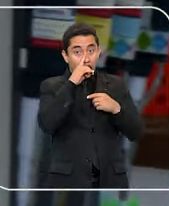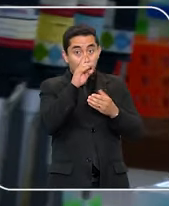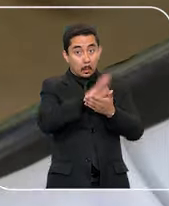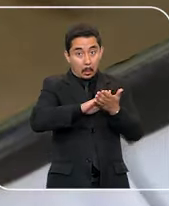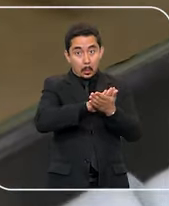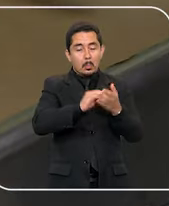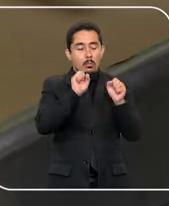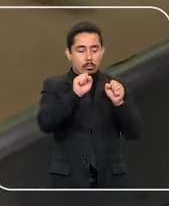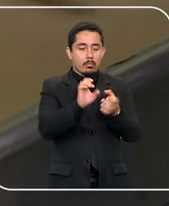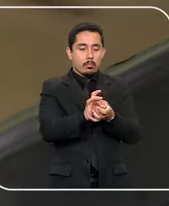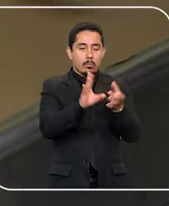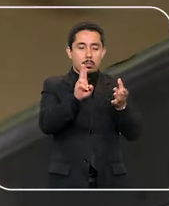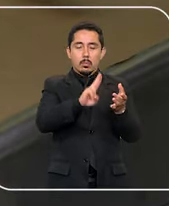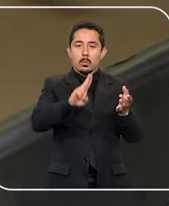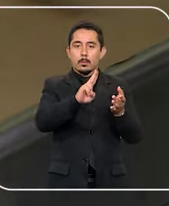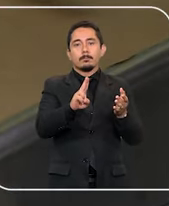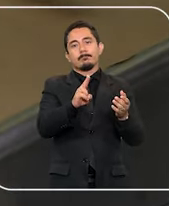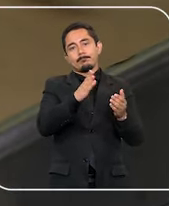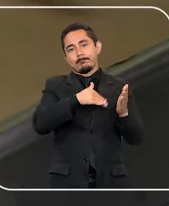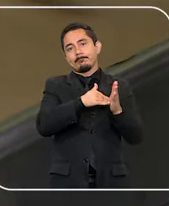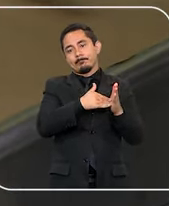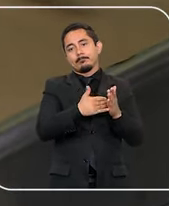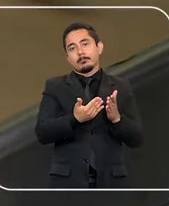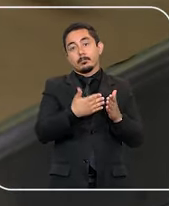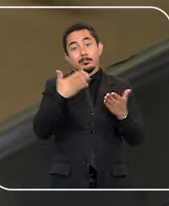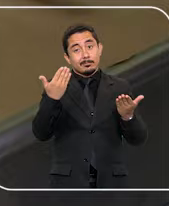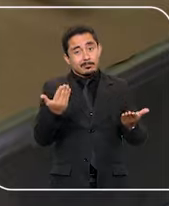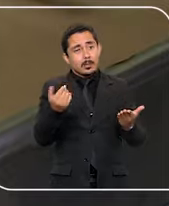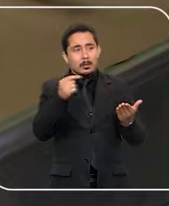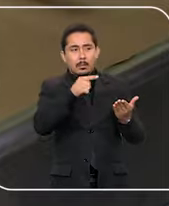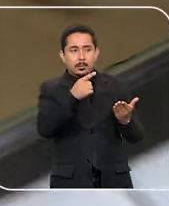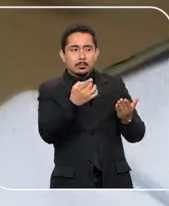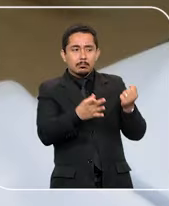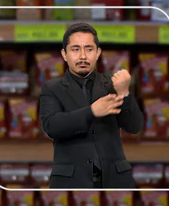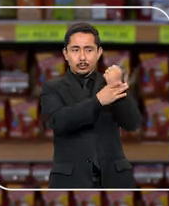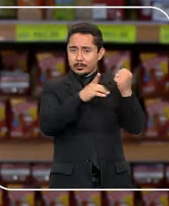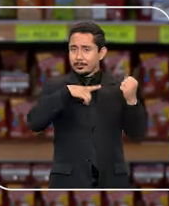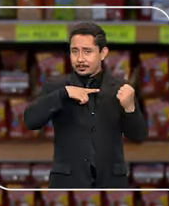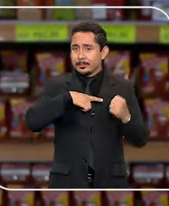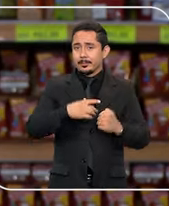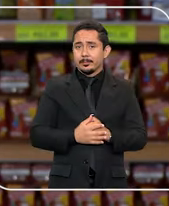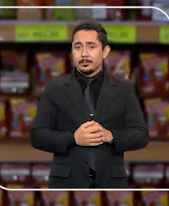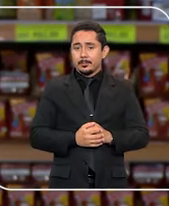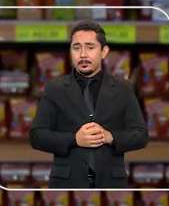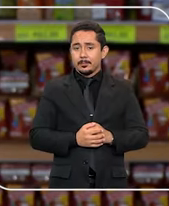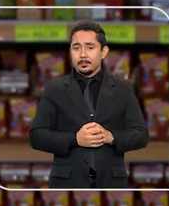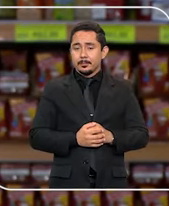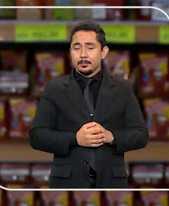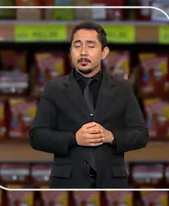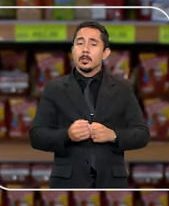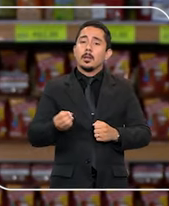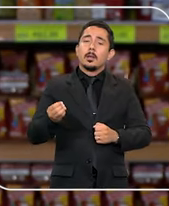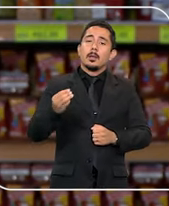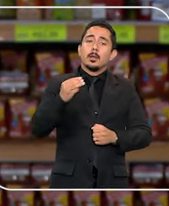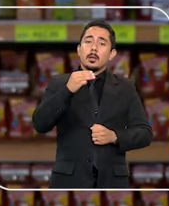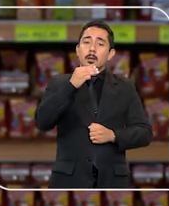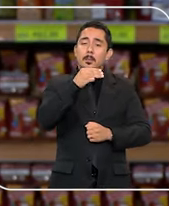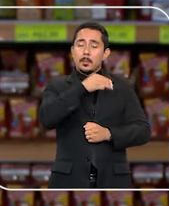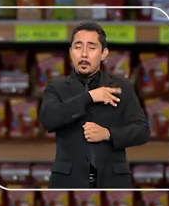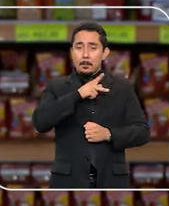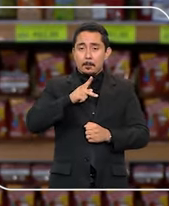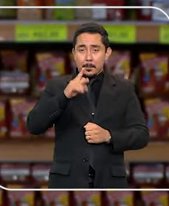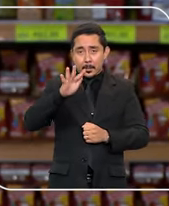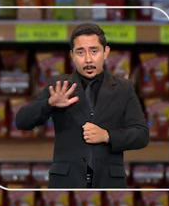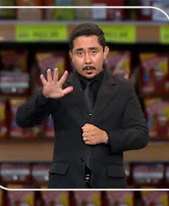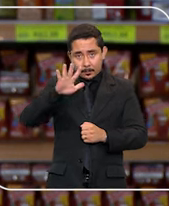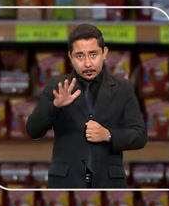risco são liberados para uso comercial. Então, é realmente um produto muito seguro. No caso analisado, o Ministério Público Federal e o Instituto